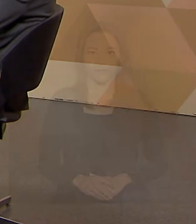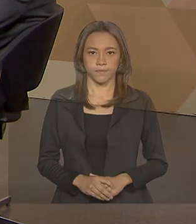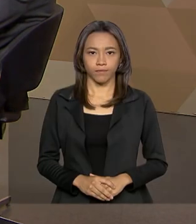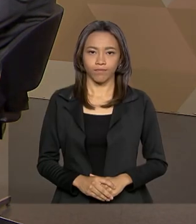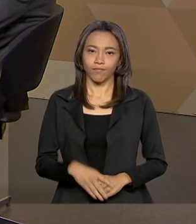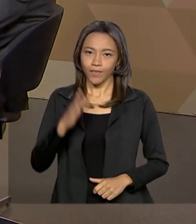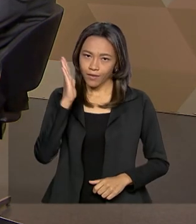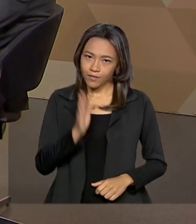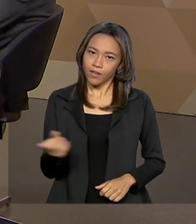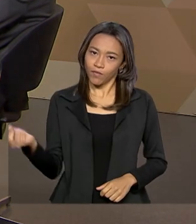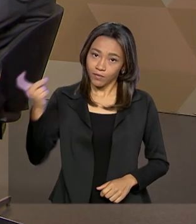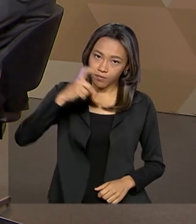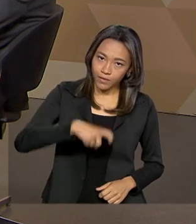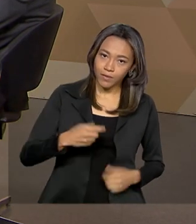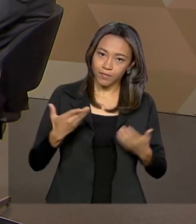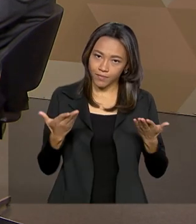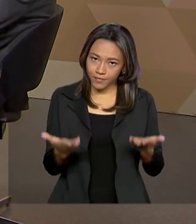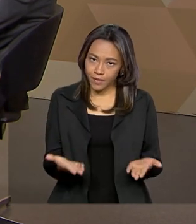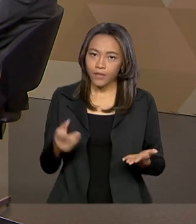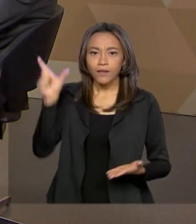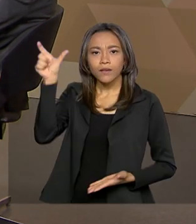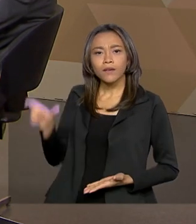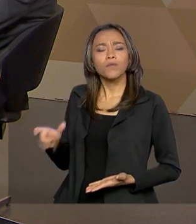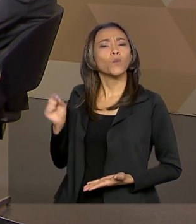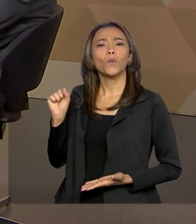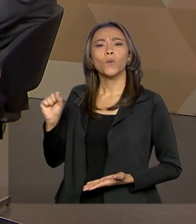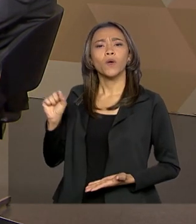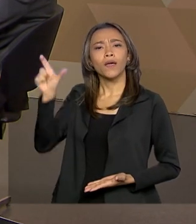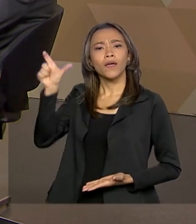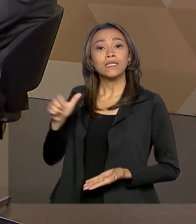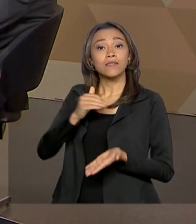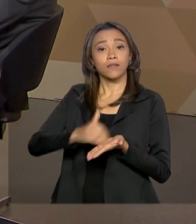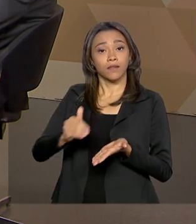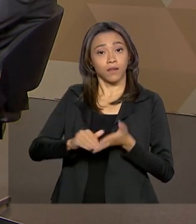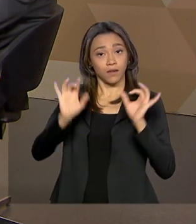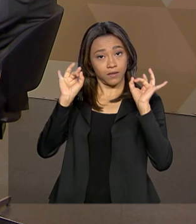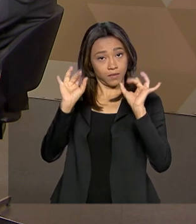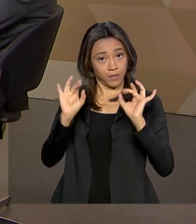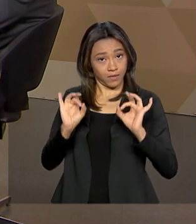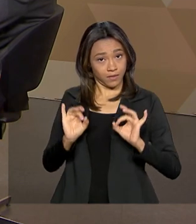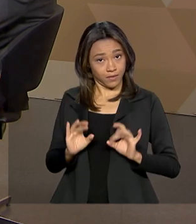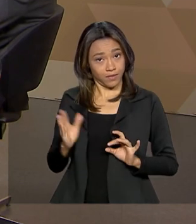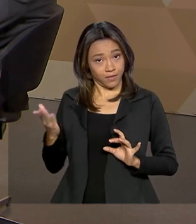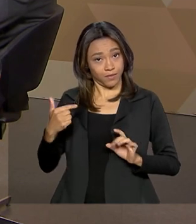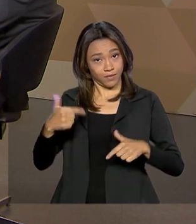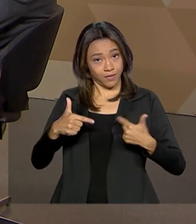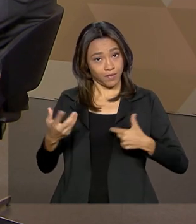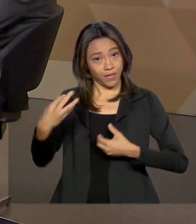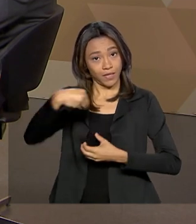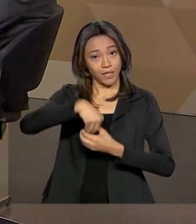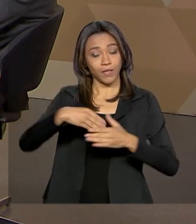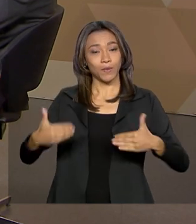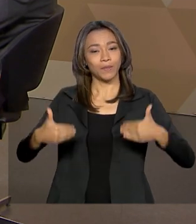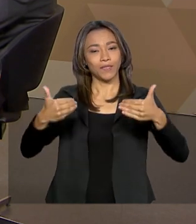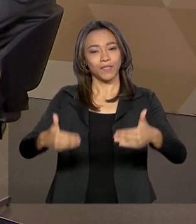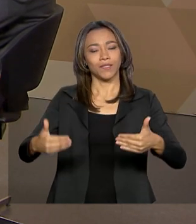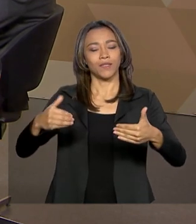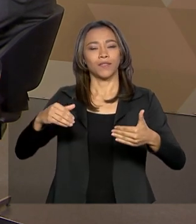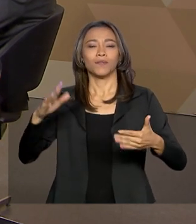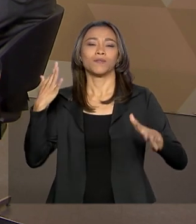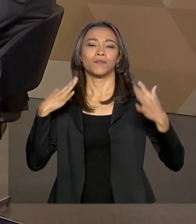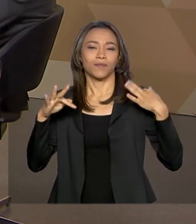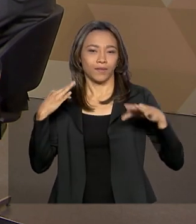Estamos de volta com o Brasil em Pauta, o entrevistado é o secretário especial da Cultura do Ministério do Turismo, Roberto Alvim.